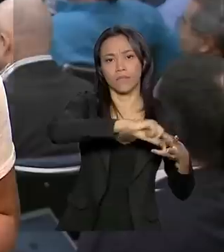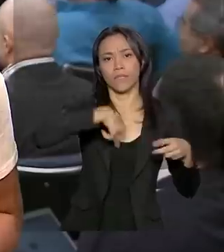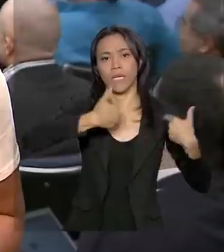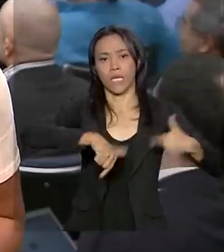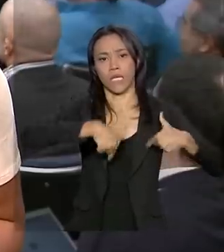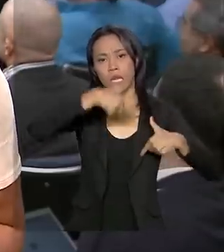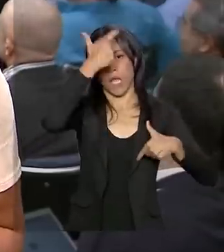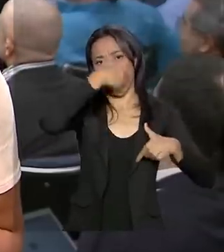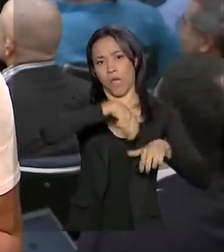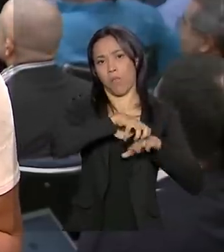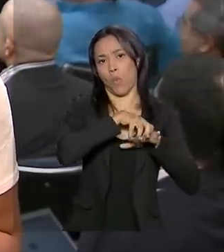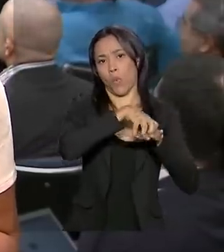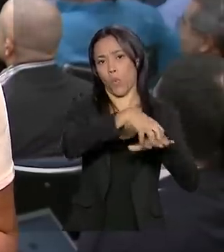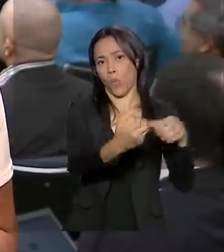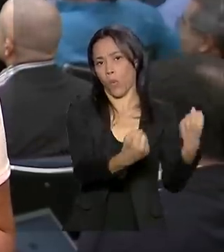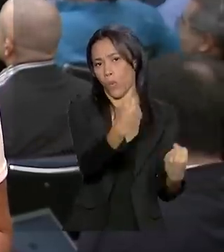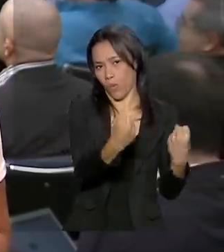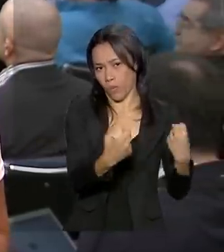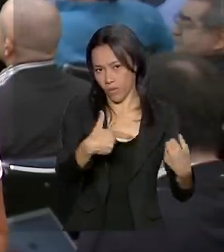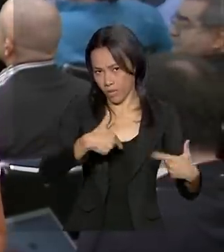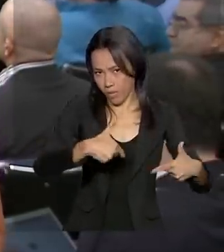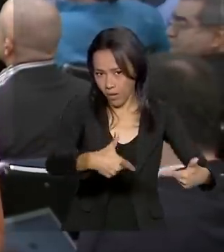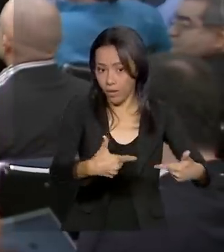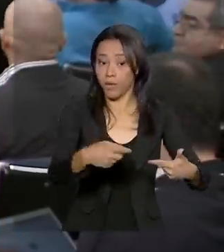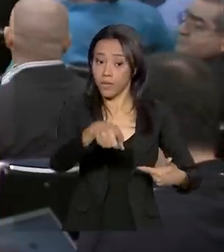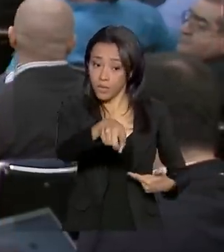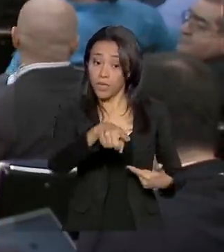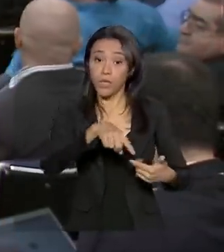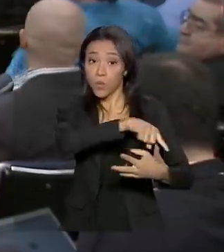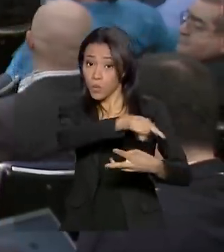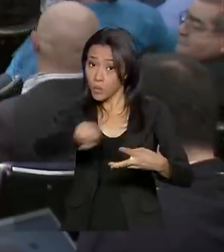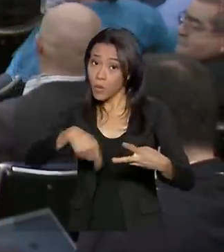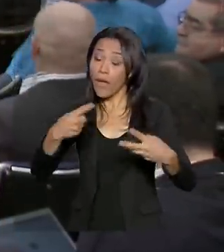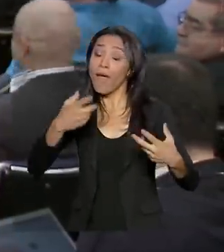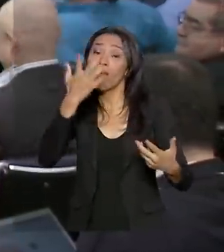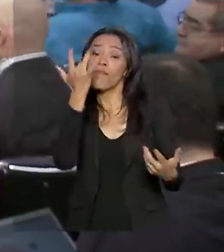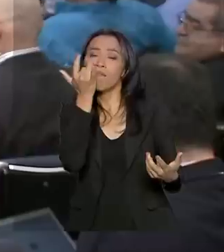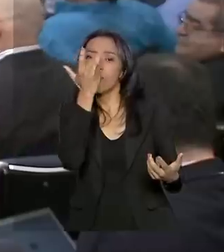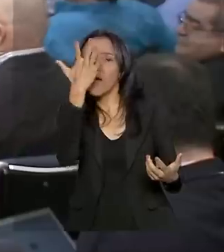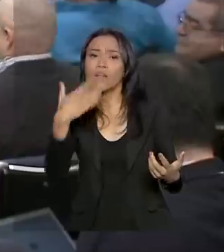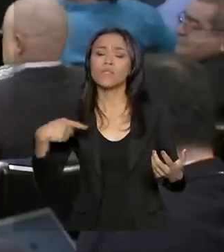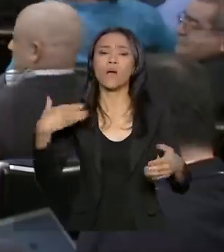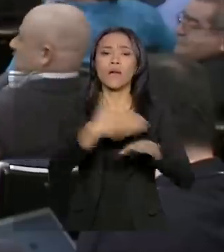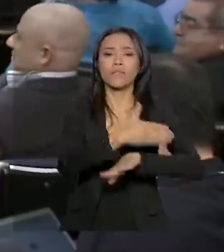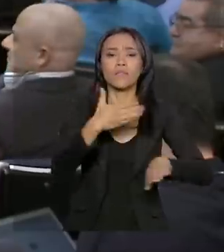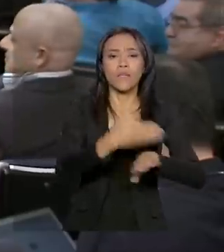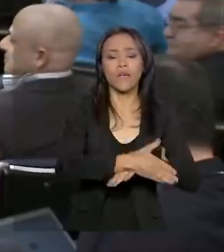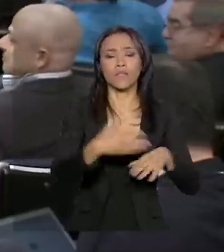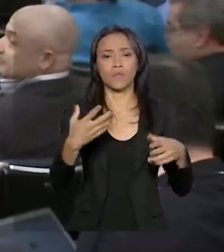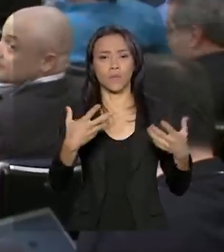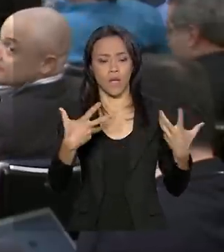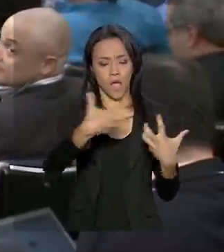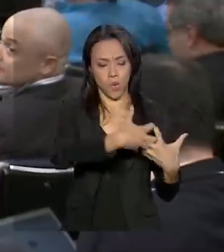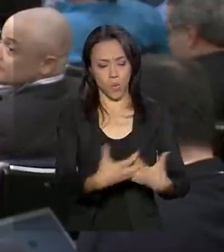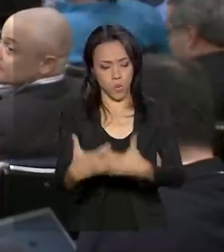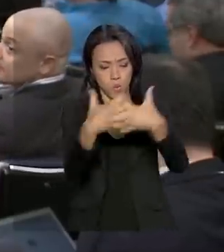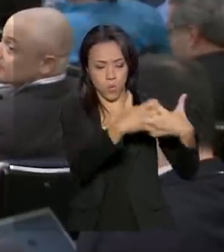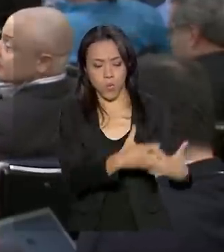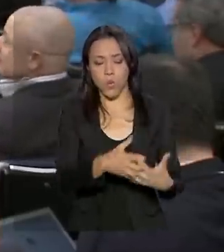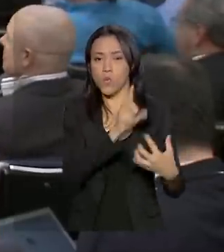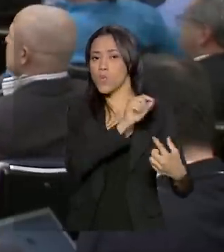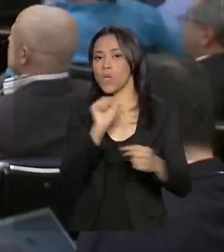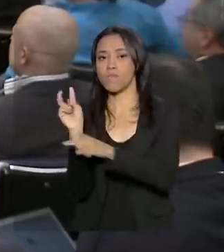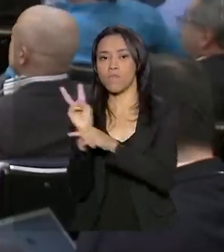dos assuntos em discussão por aqui são meios de facilitar o acesso dos caminhoneiros a linhas de crédito. Em